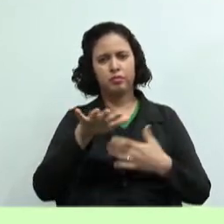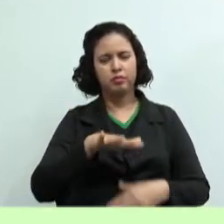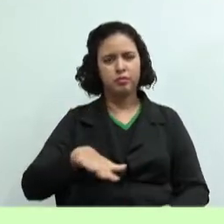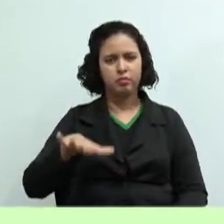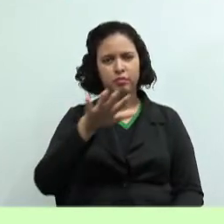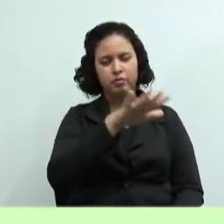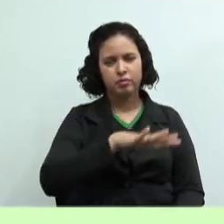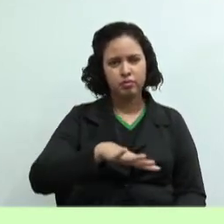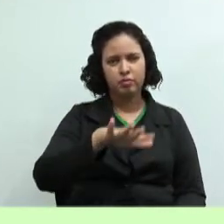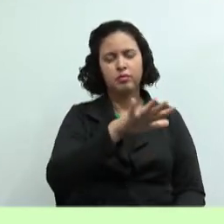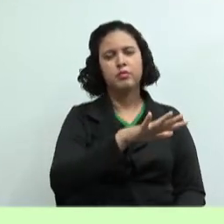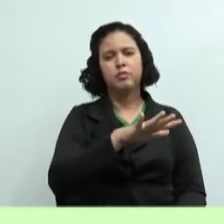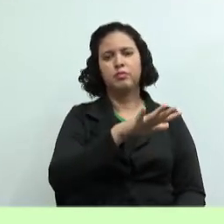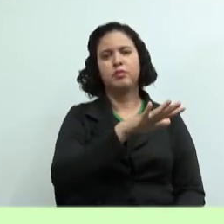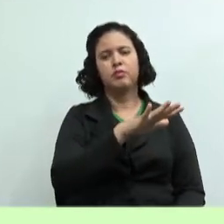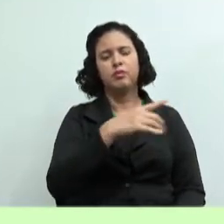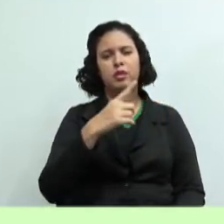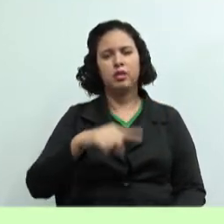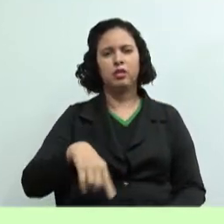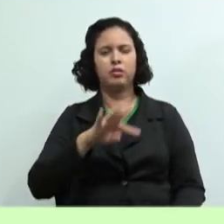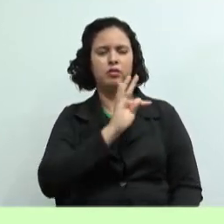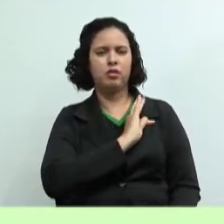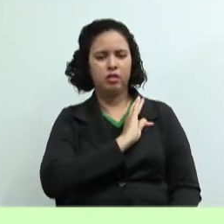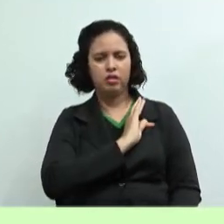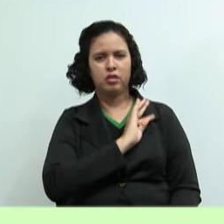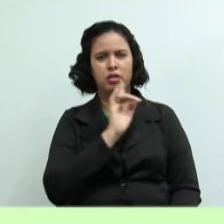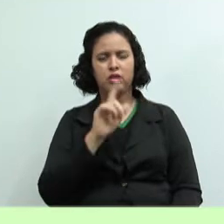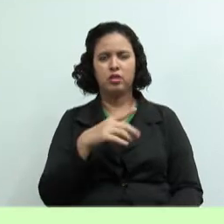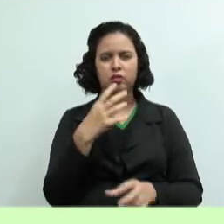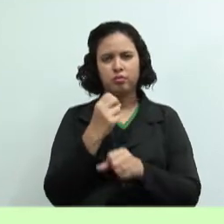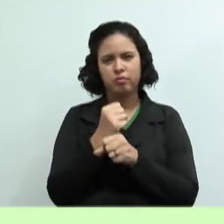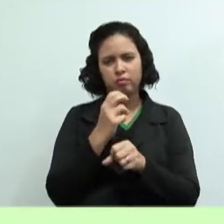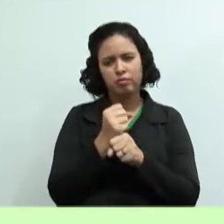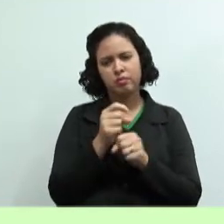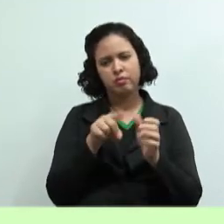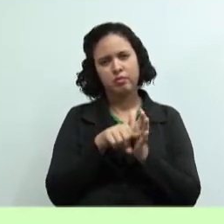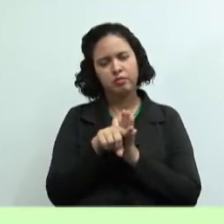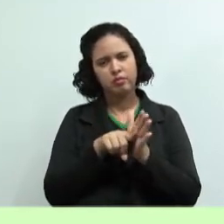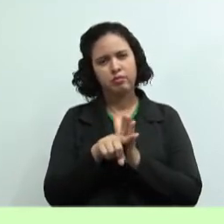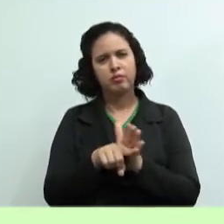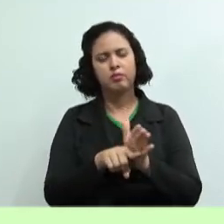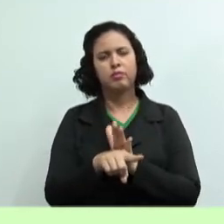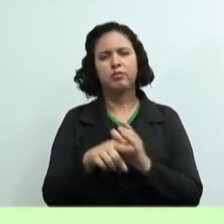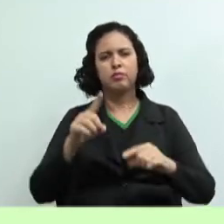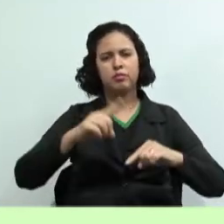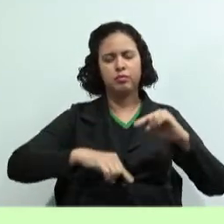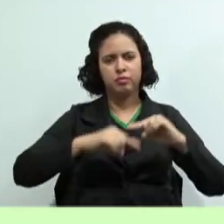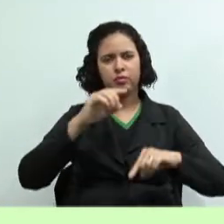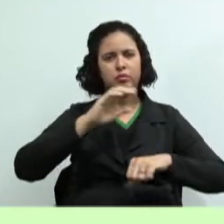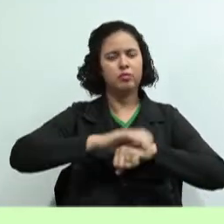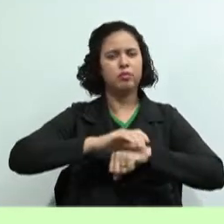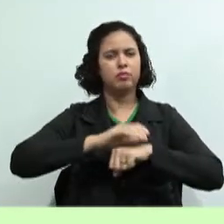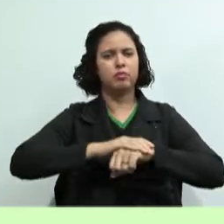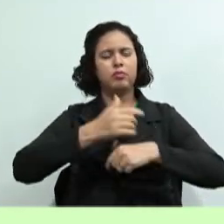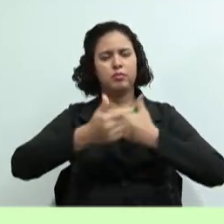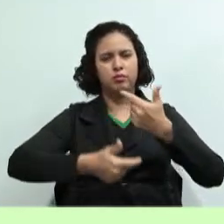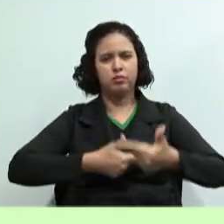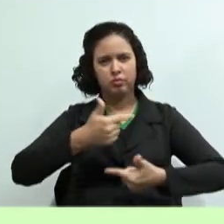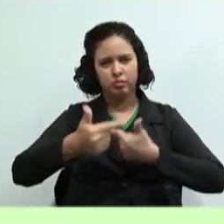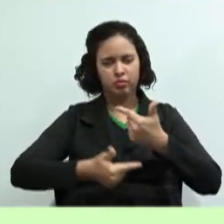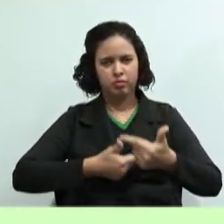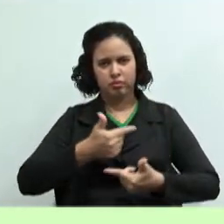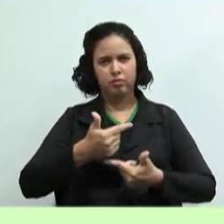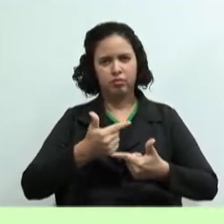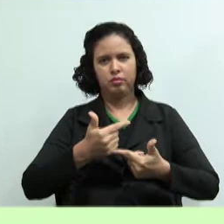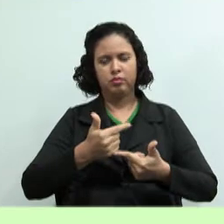pois, através de diversas técnicas, eram apurados os custos de matéria-prima, mão de obra necessários para